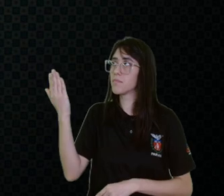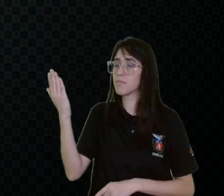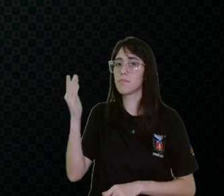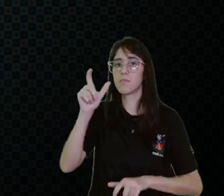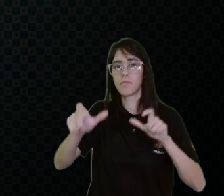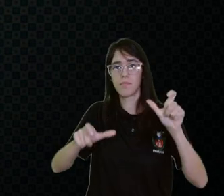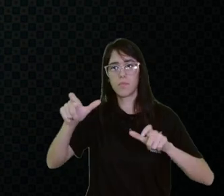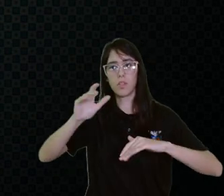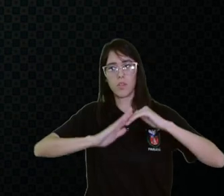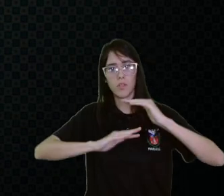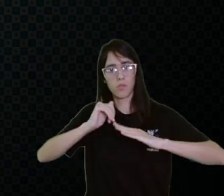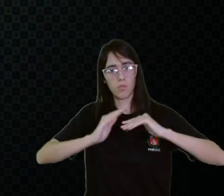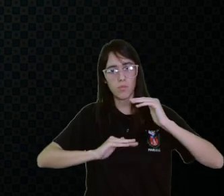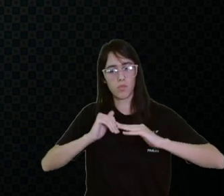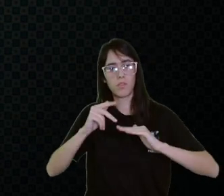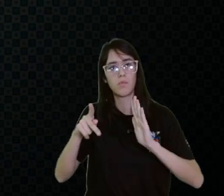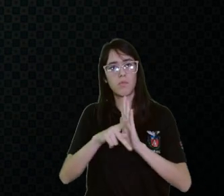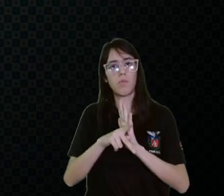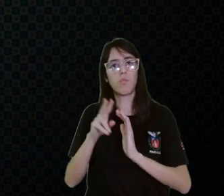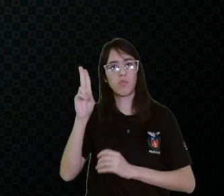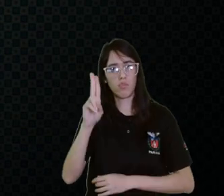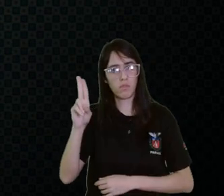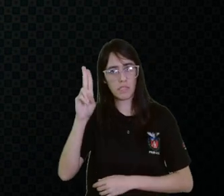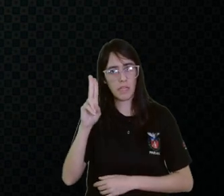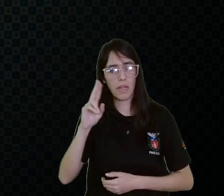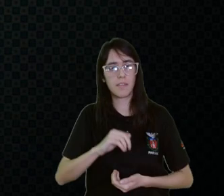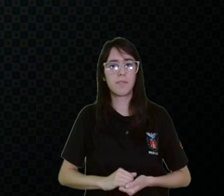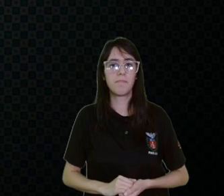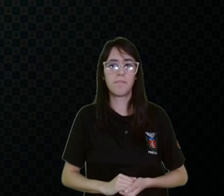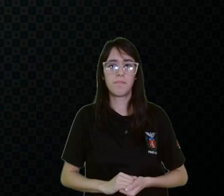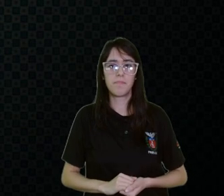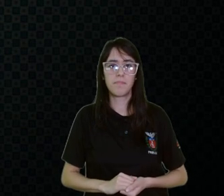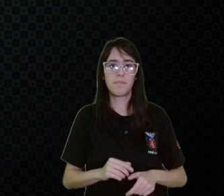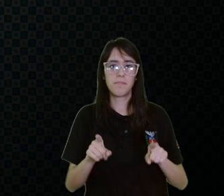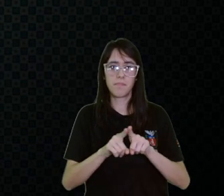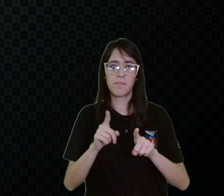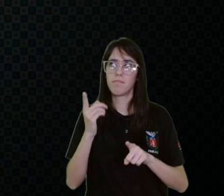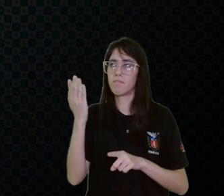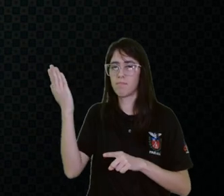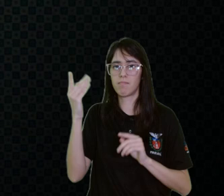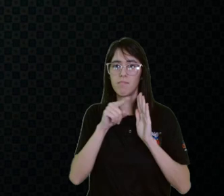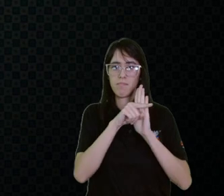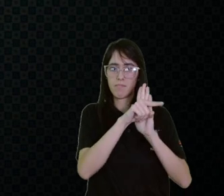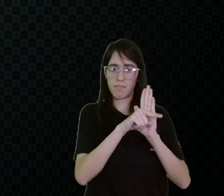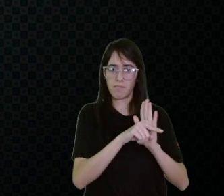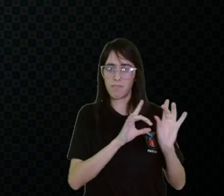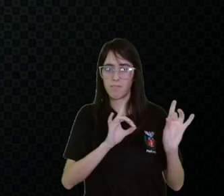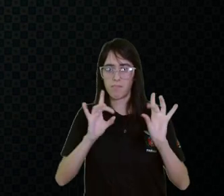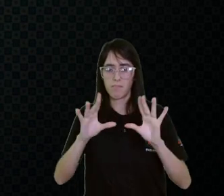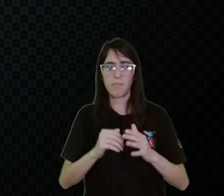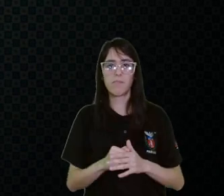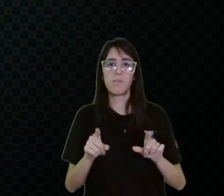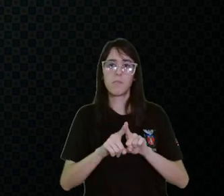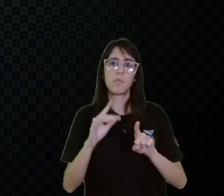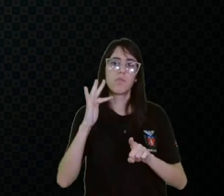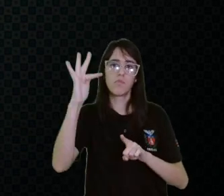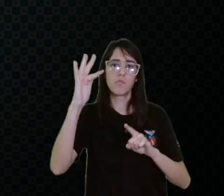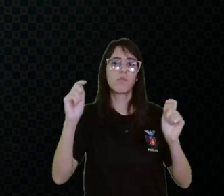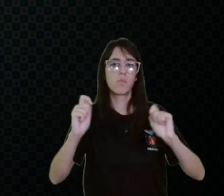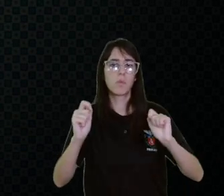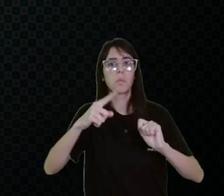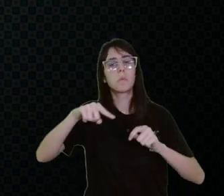nossos estudantes, extensionistas da universidade e as referências e depois a gente folha também mediante as dúvidas,